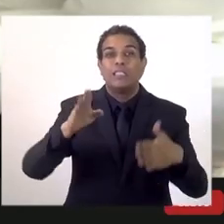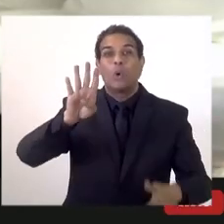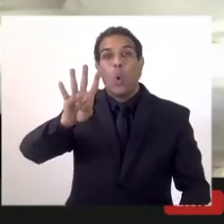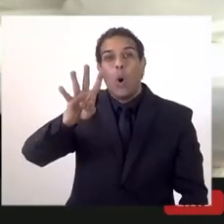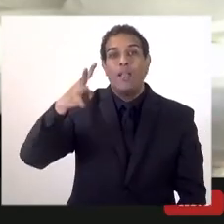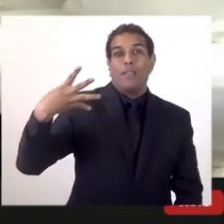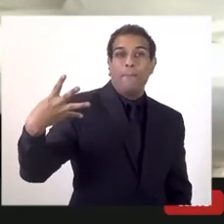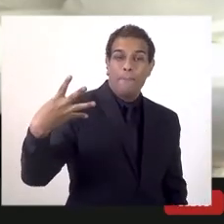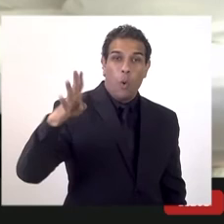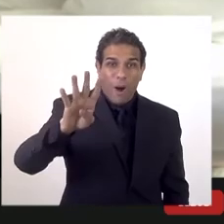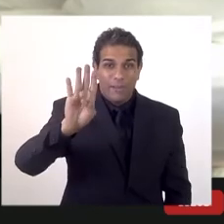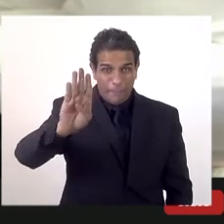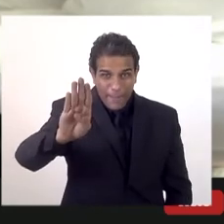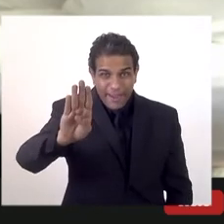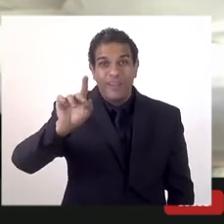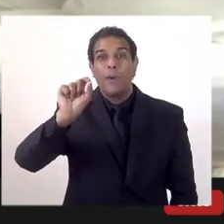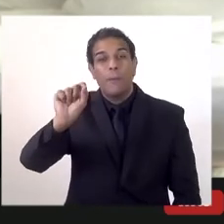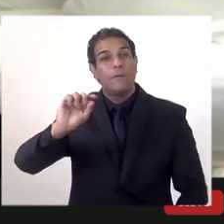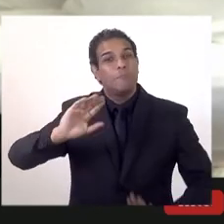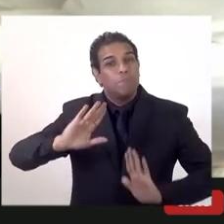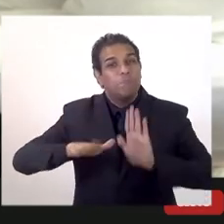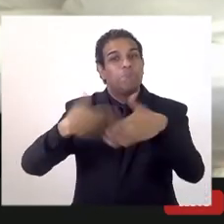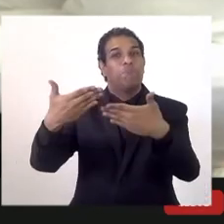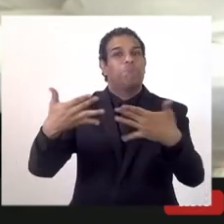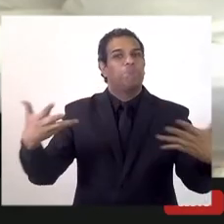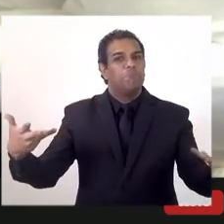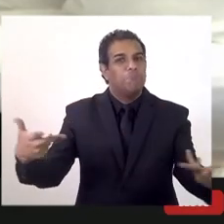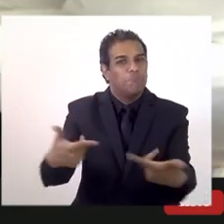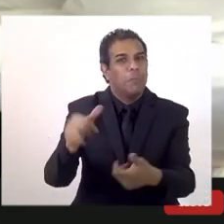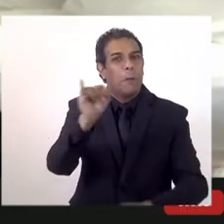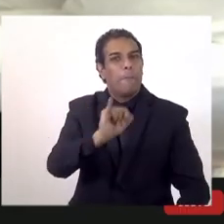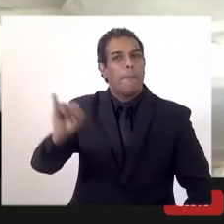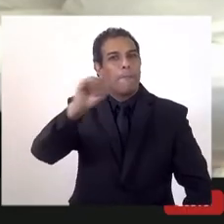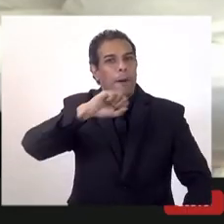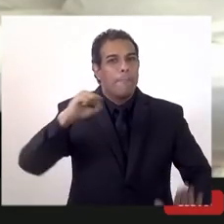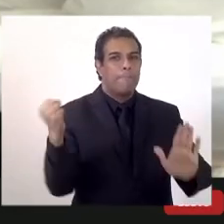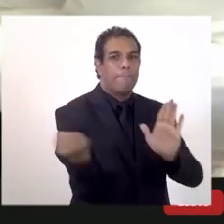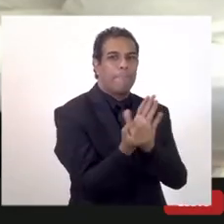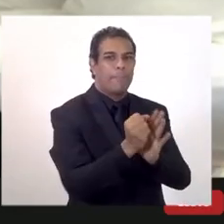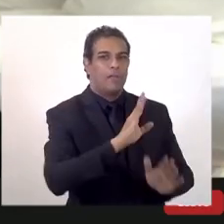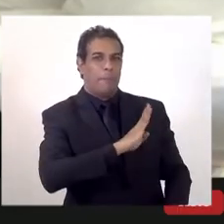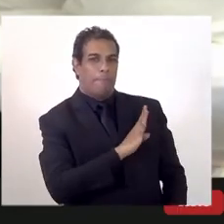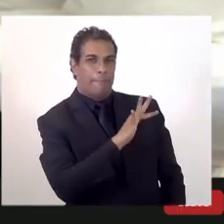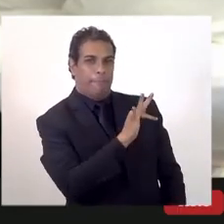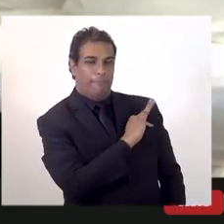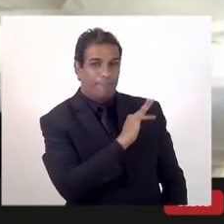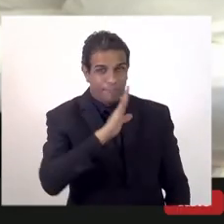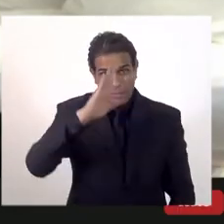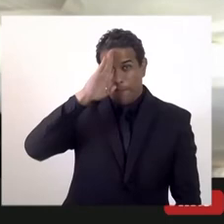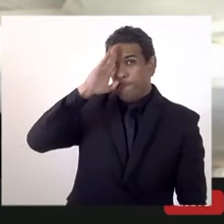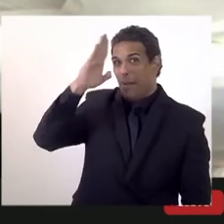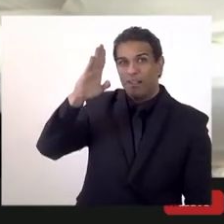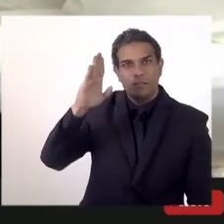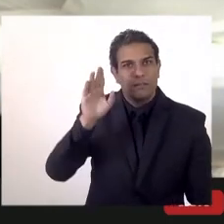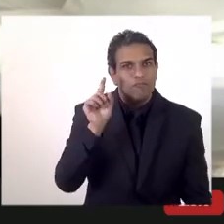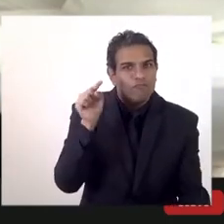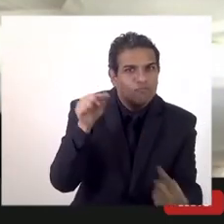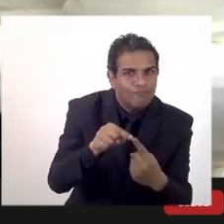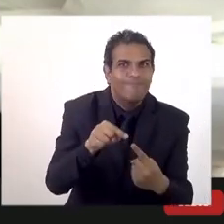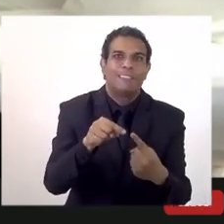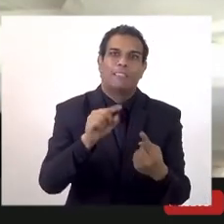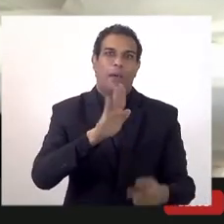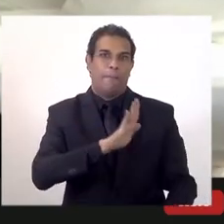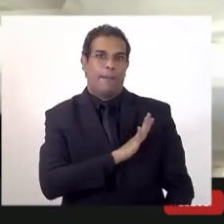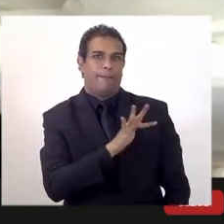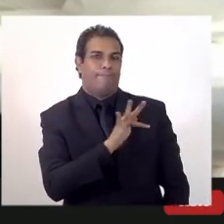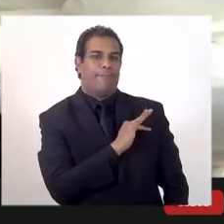possibilidade de desenvolvimento muito importante para a Baixada Fluminense principalmente e que é carente